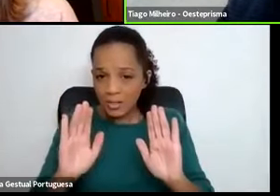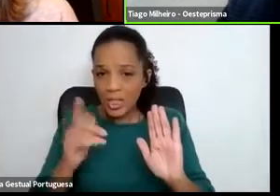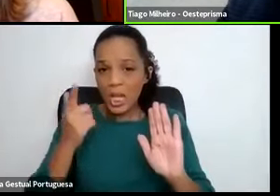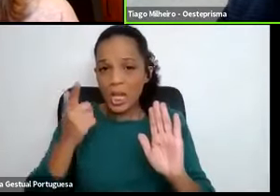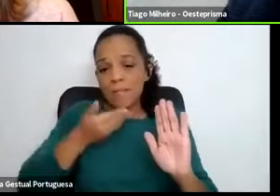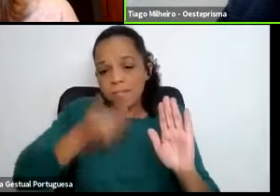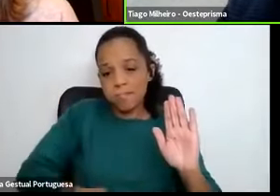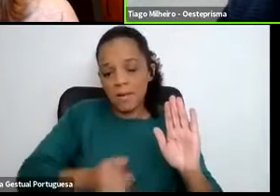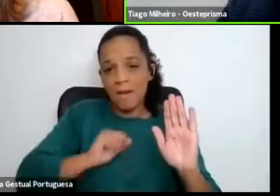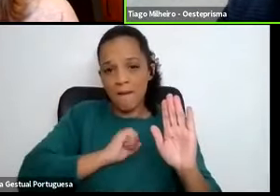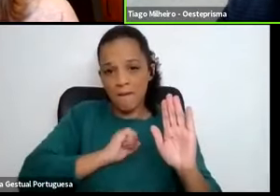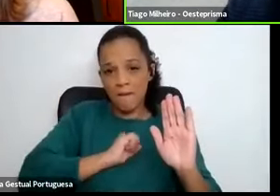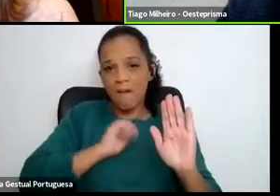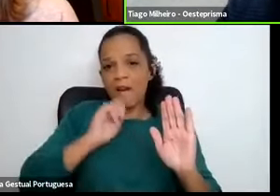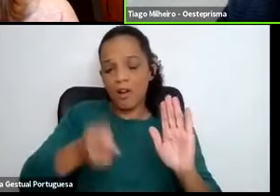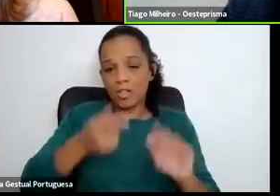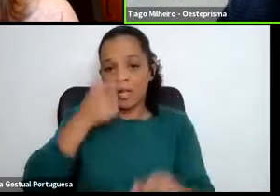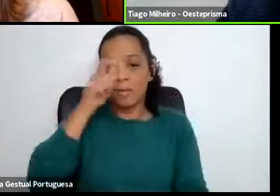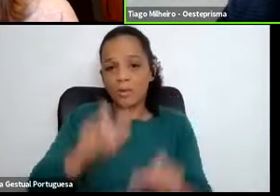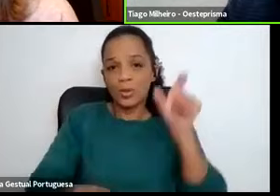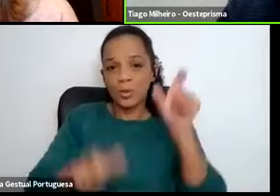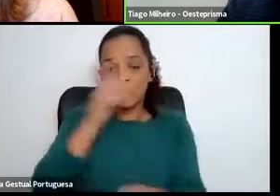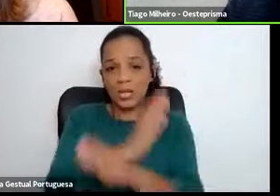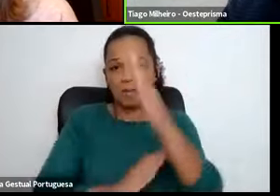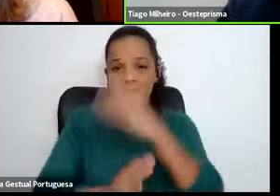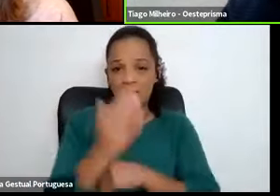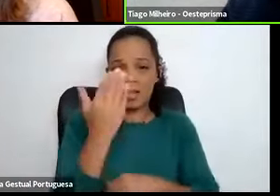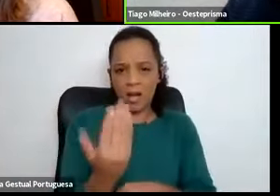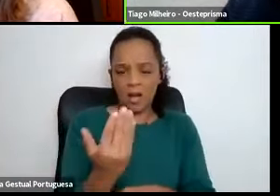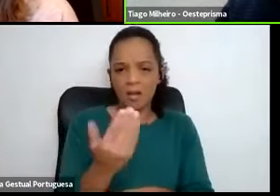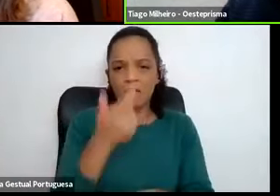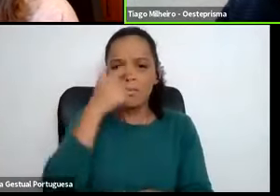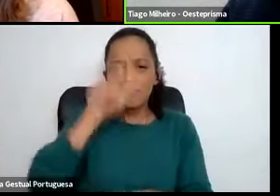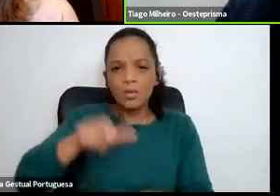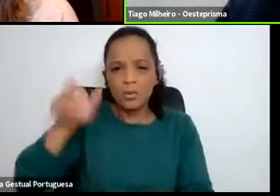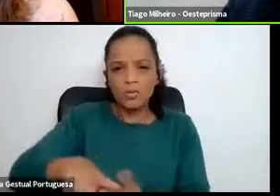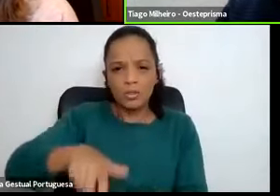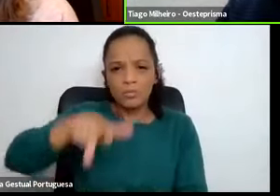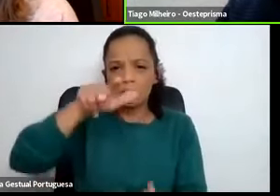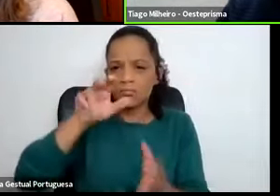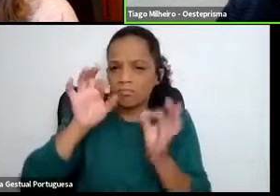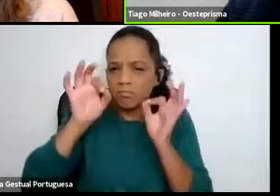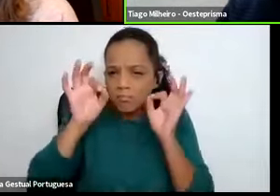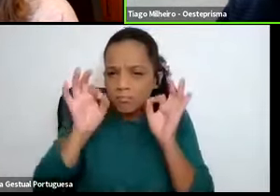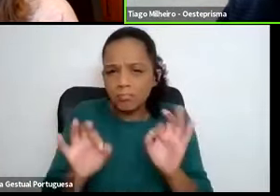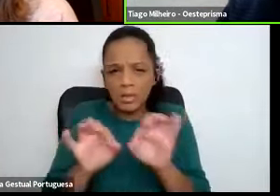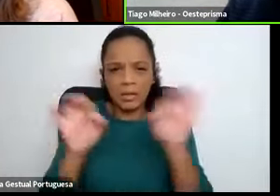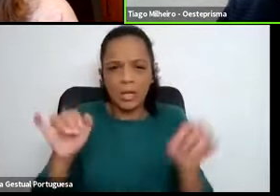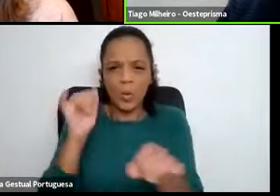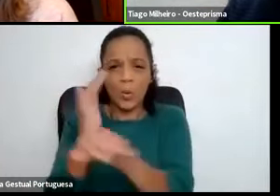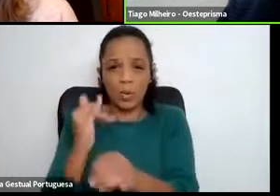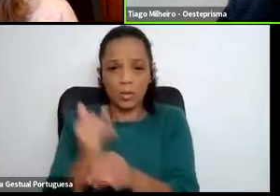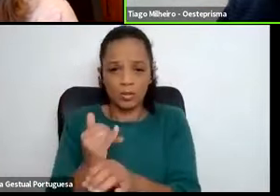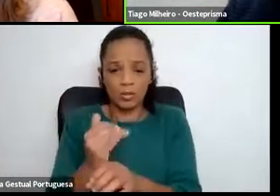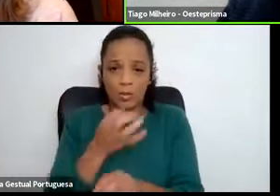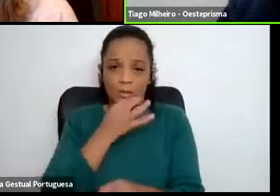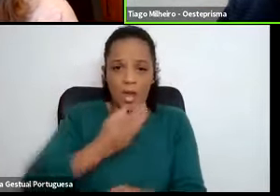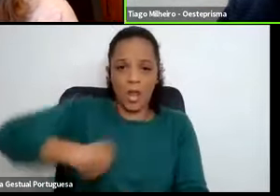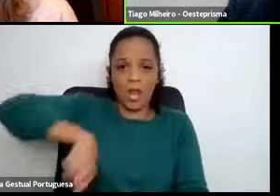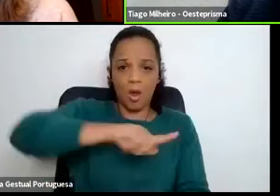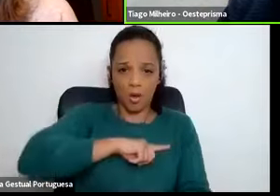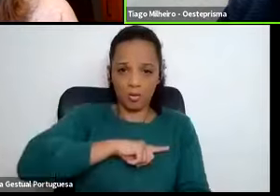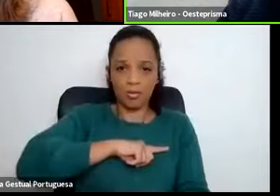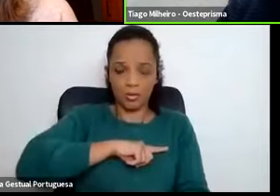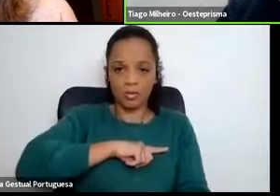são pessoas tão válidas como as outras, pelo menos do que a nossa parte nos diz respeito, e, em particular,